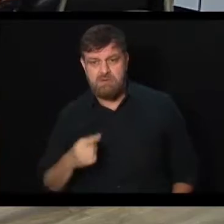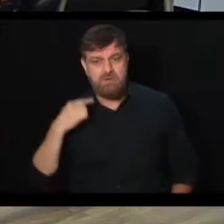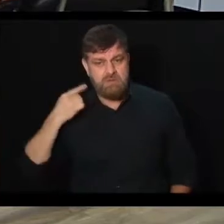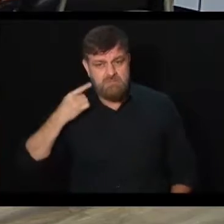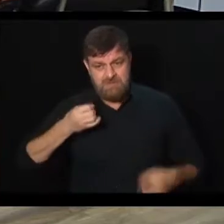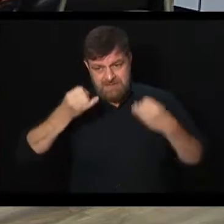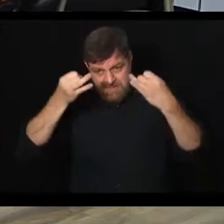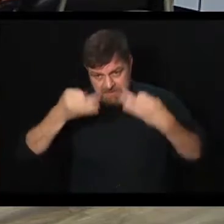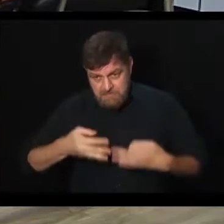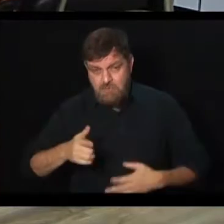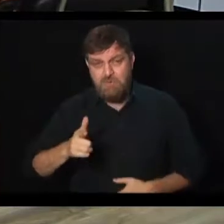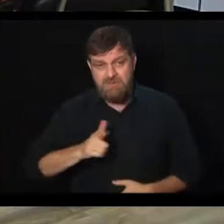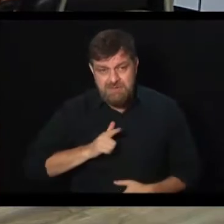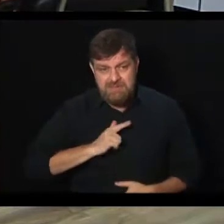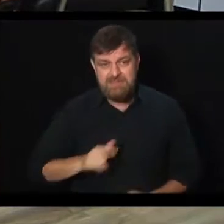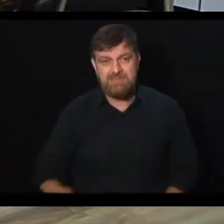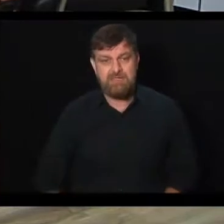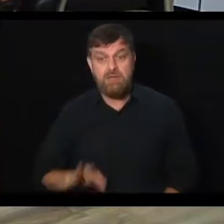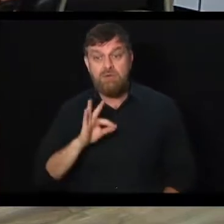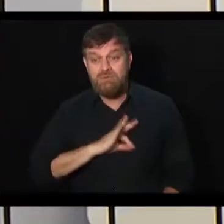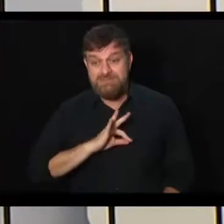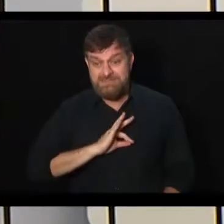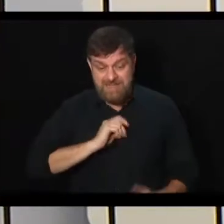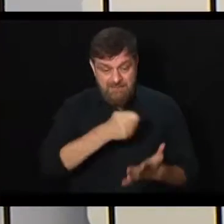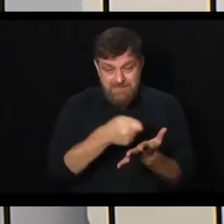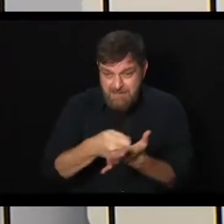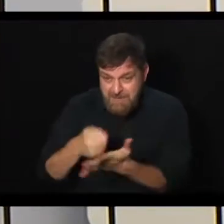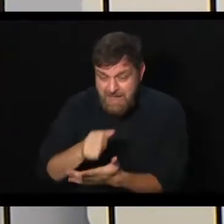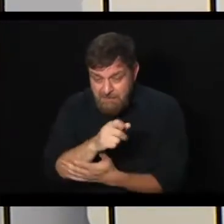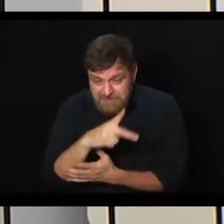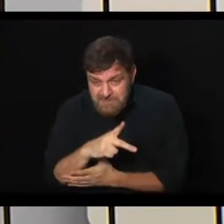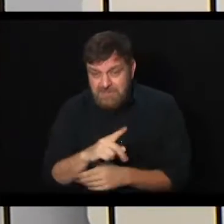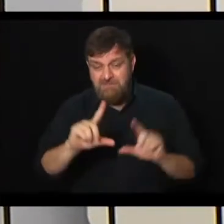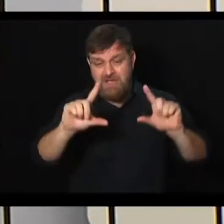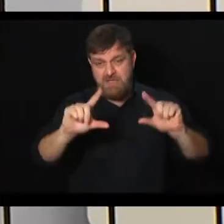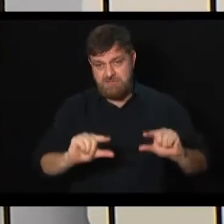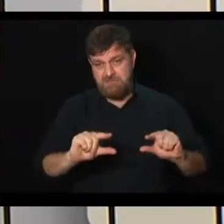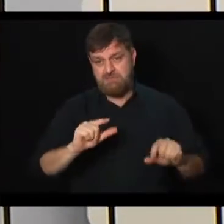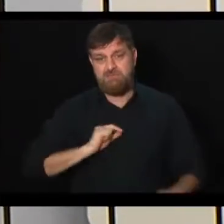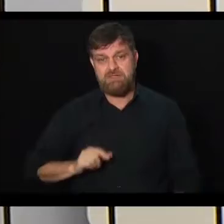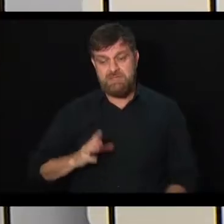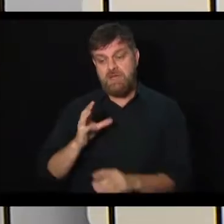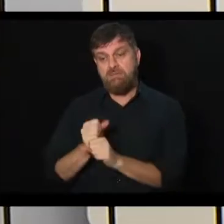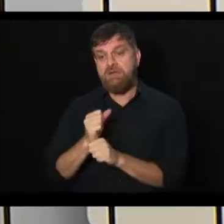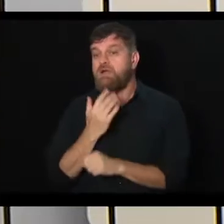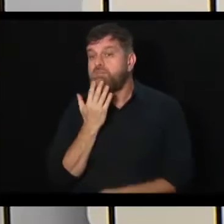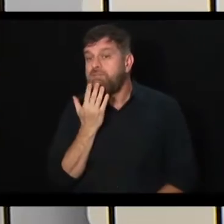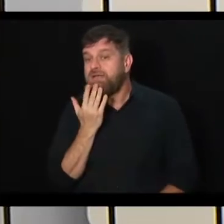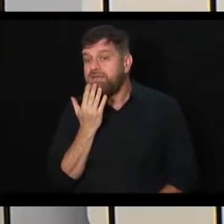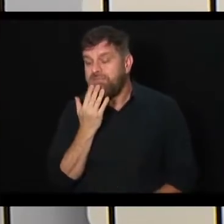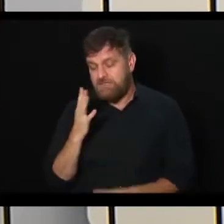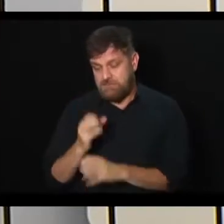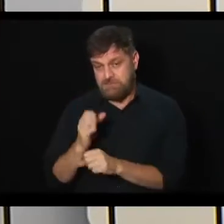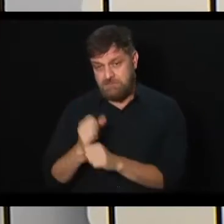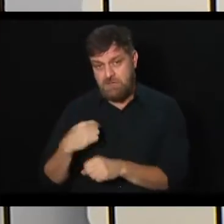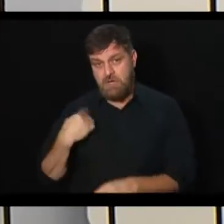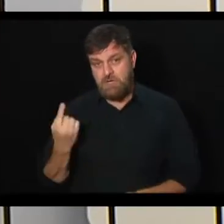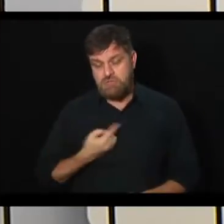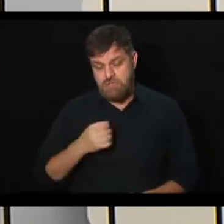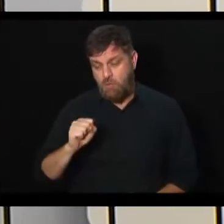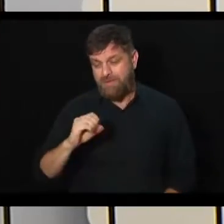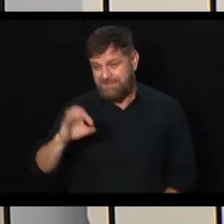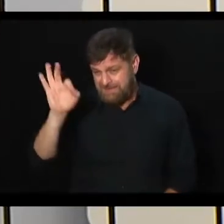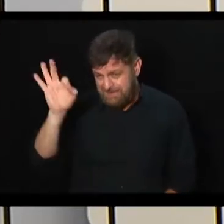existe uma redução significativa no valor dos benefícios. Agora é a média aritmética, antes eram os 80% dos maiores salários.